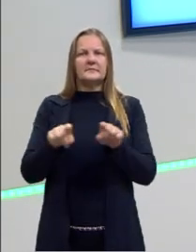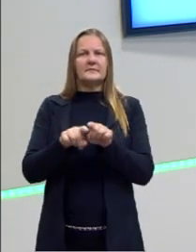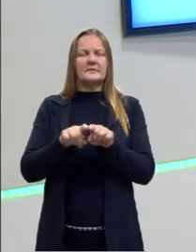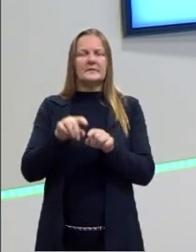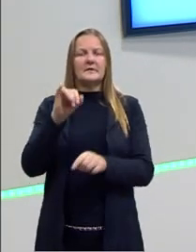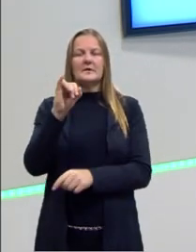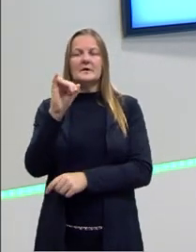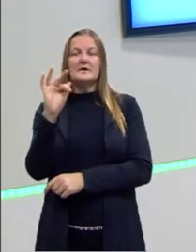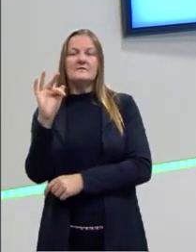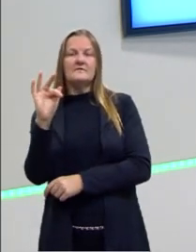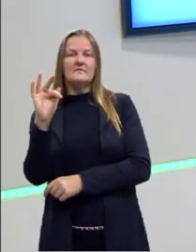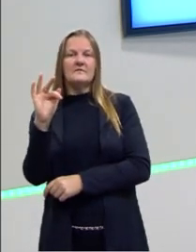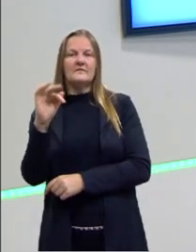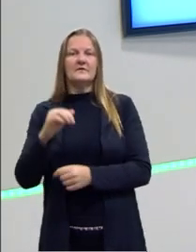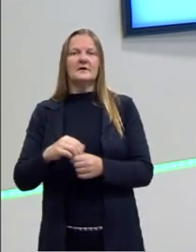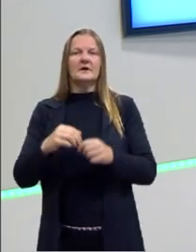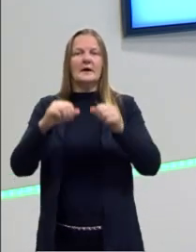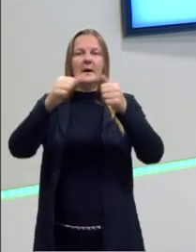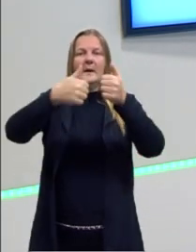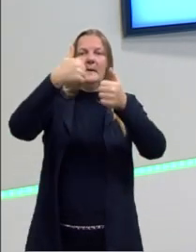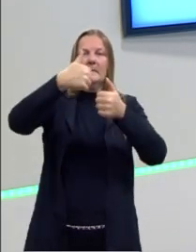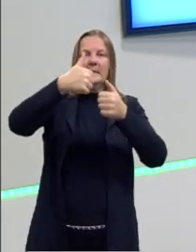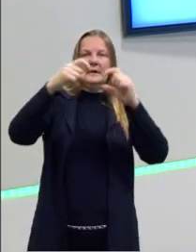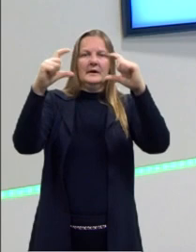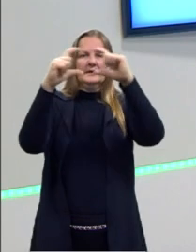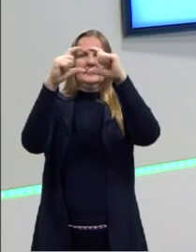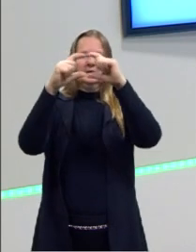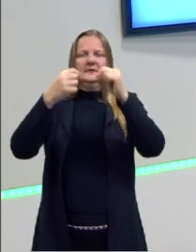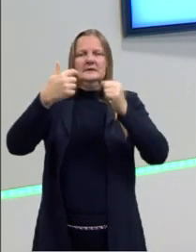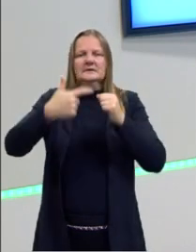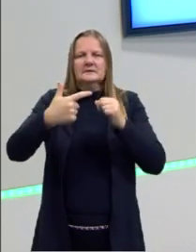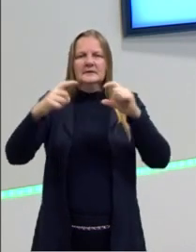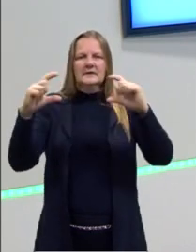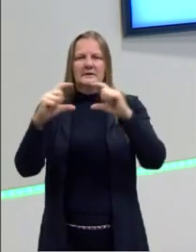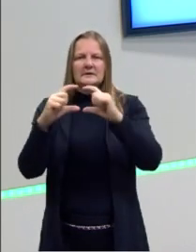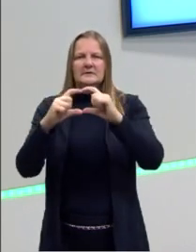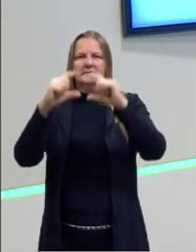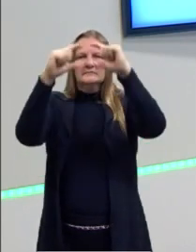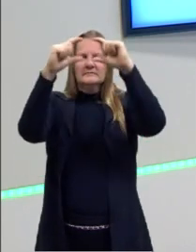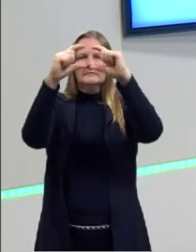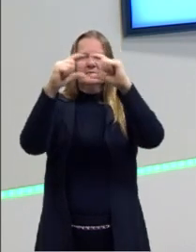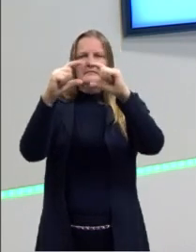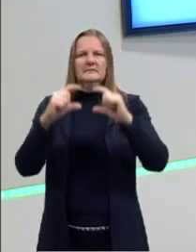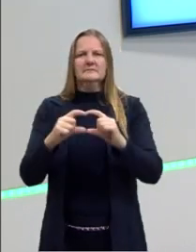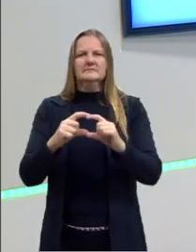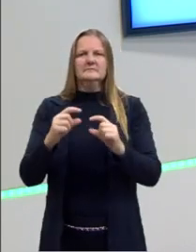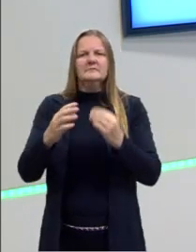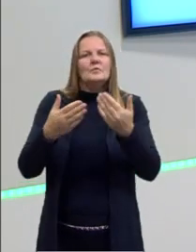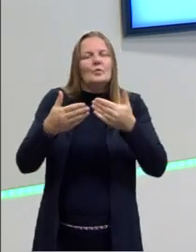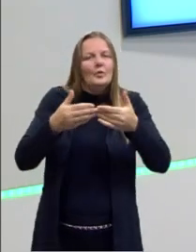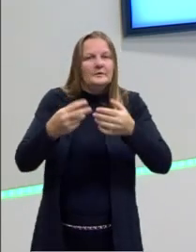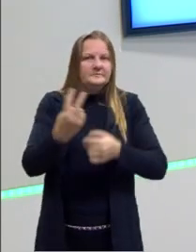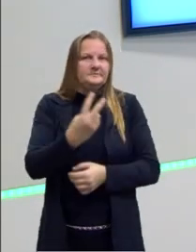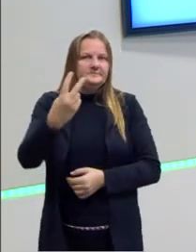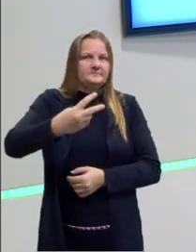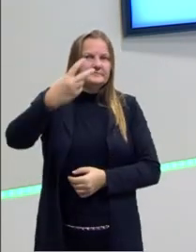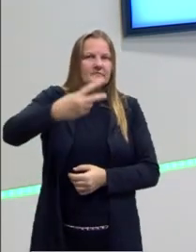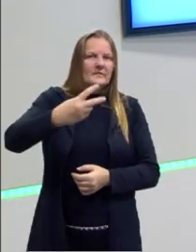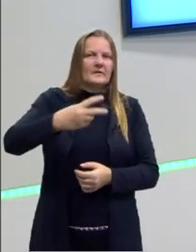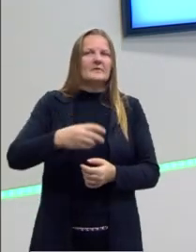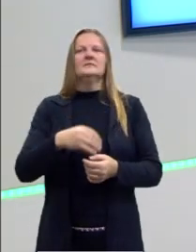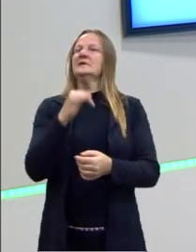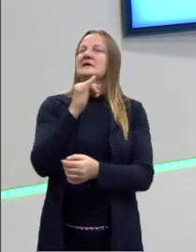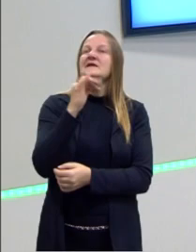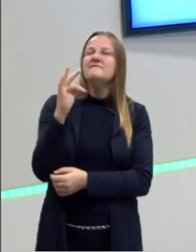if clause, na segunda oração. Lembram que elas podem mudar de lugar, né? Pode estar a if na frente ou a if no